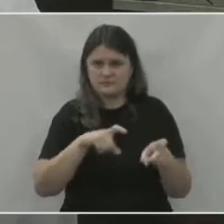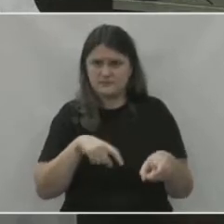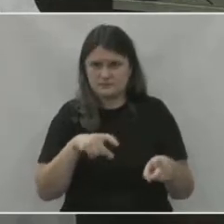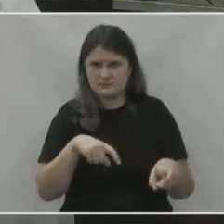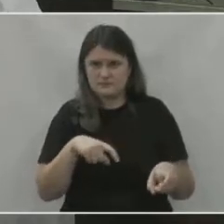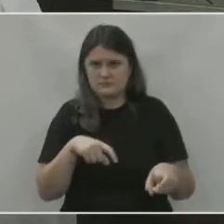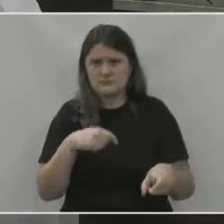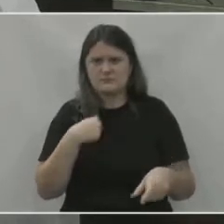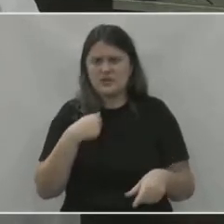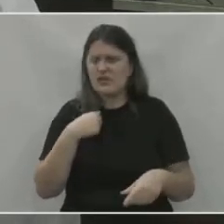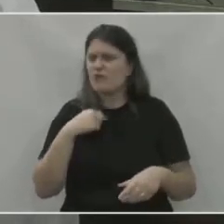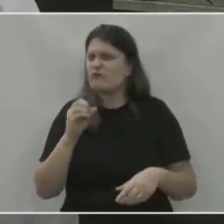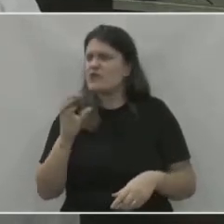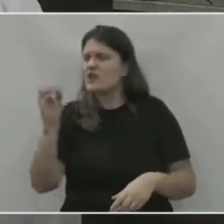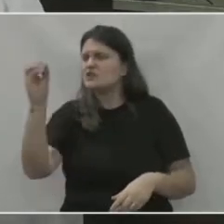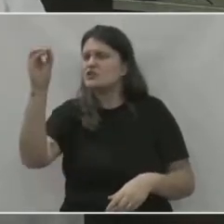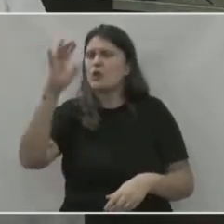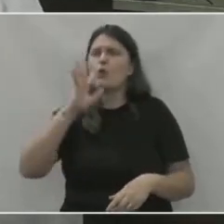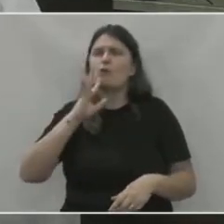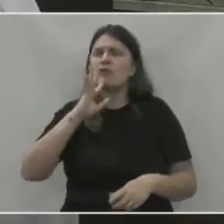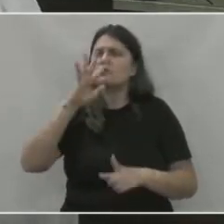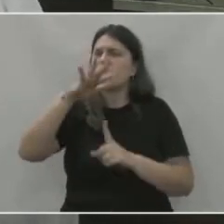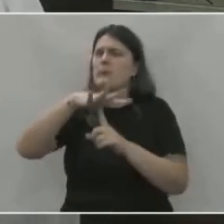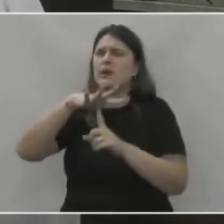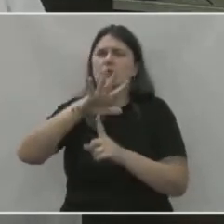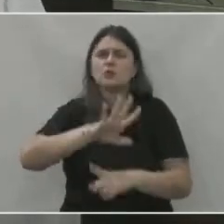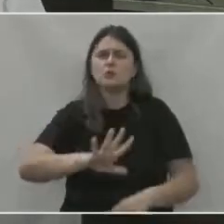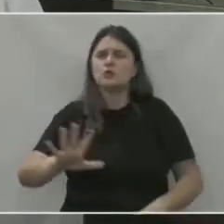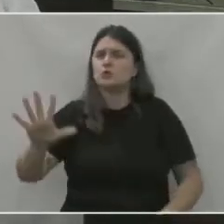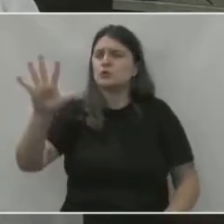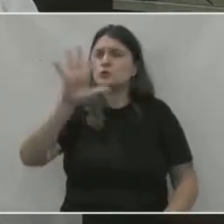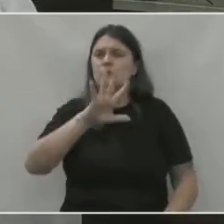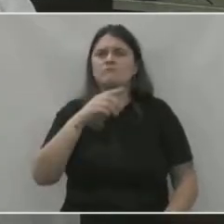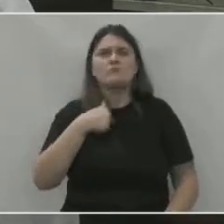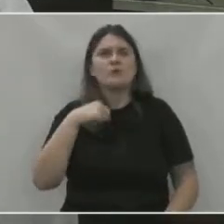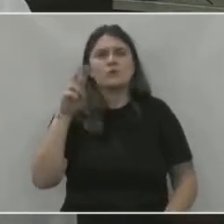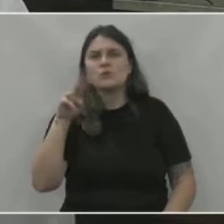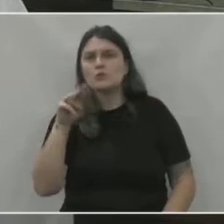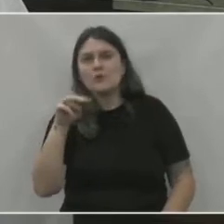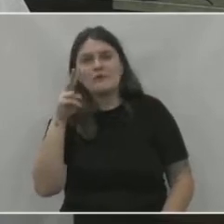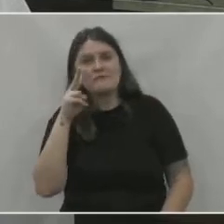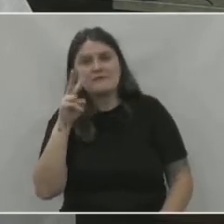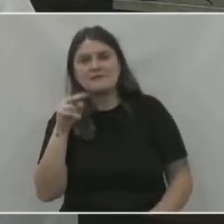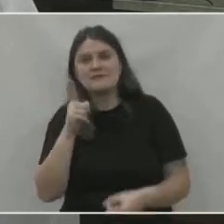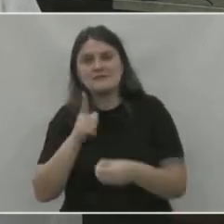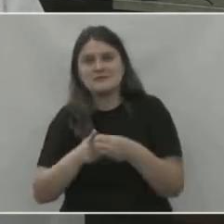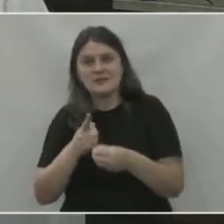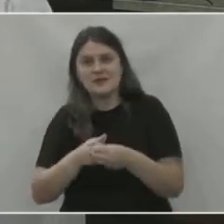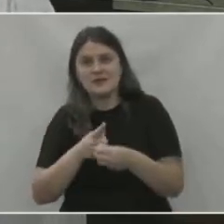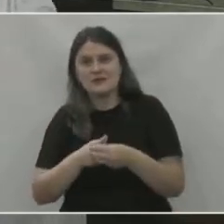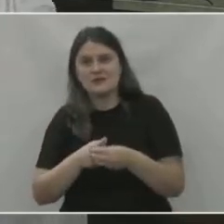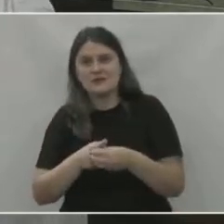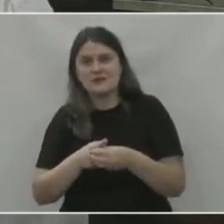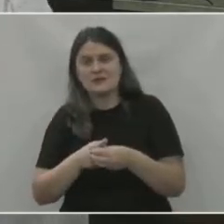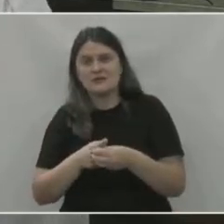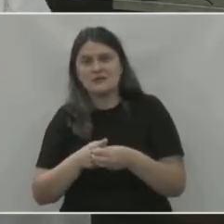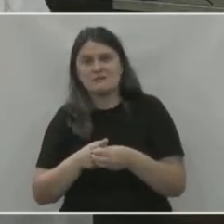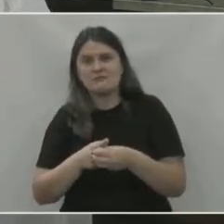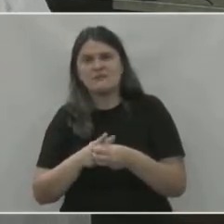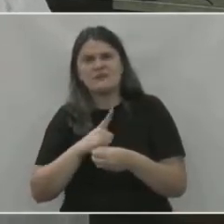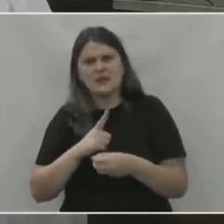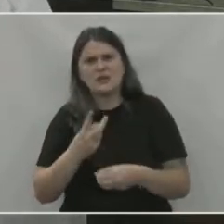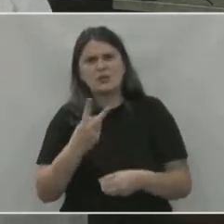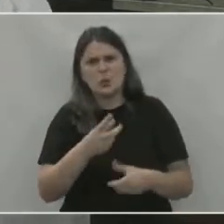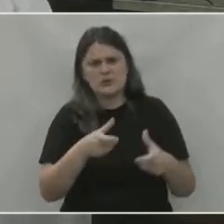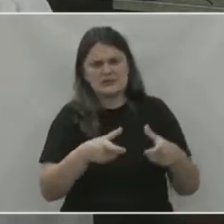andou por esse Paraná o ano inteiro. Ele disse, e nunca vi uma cidade com dois CDs